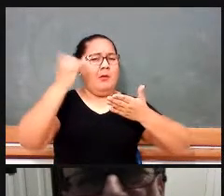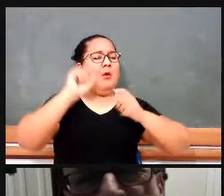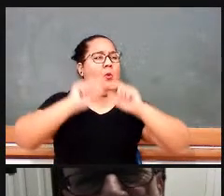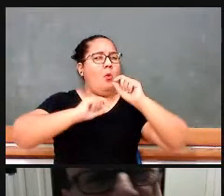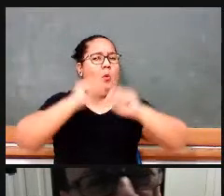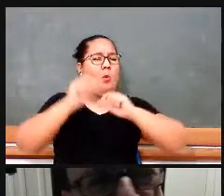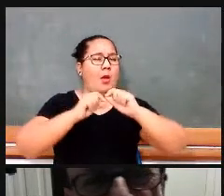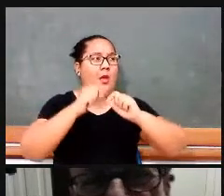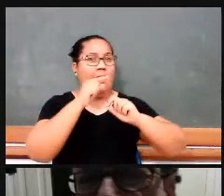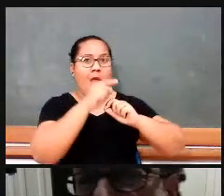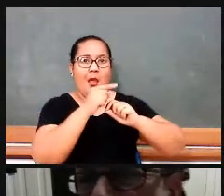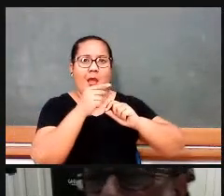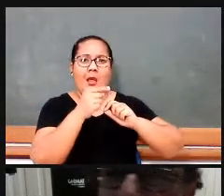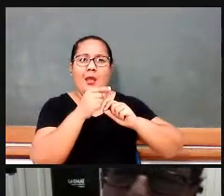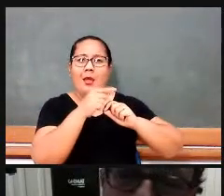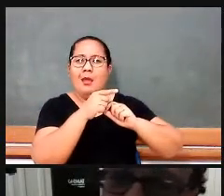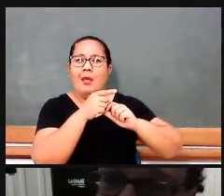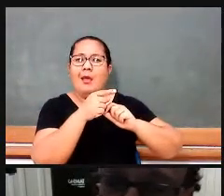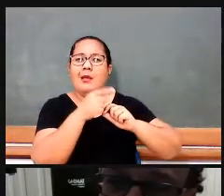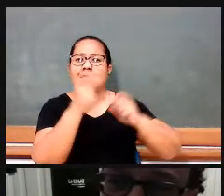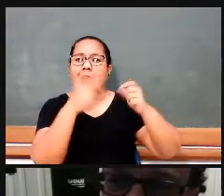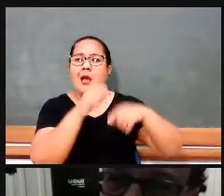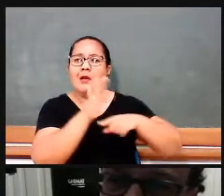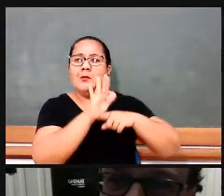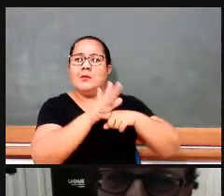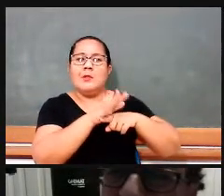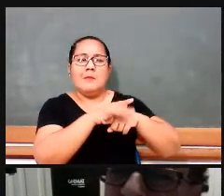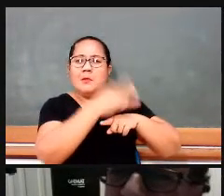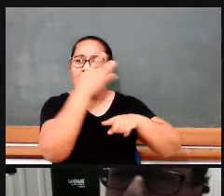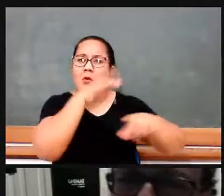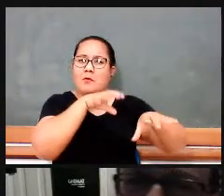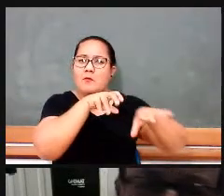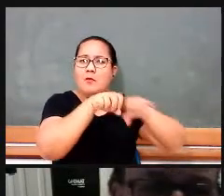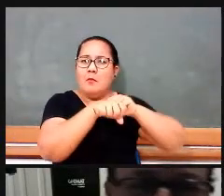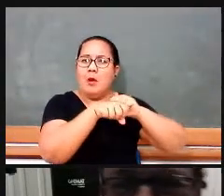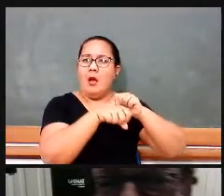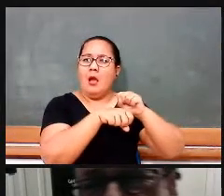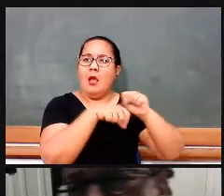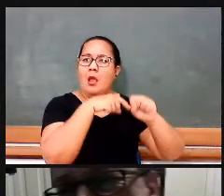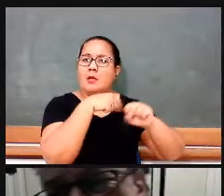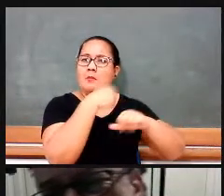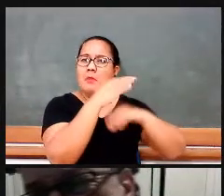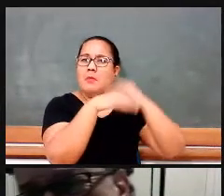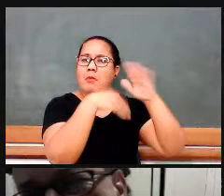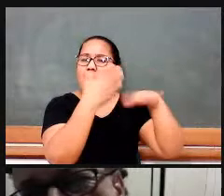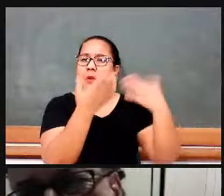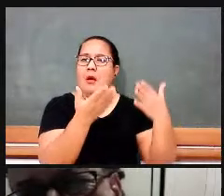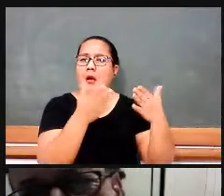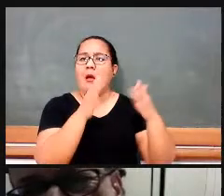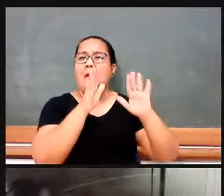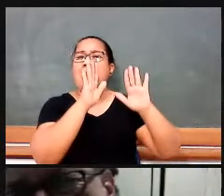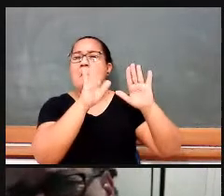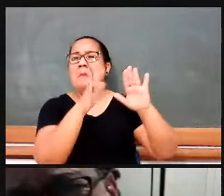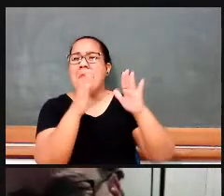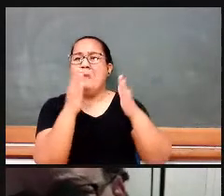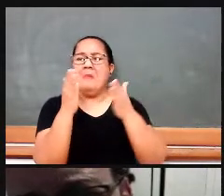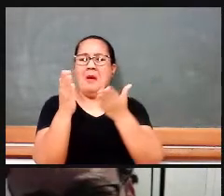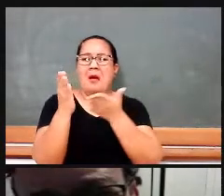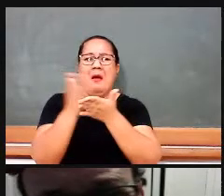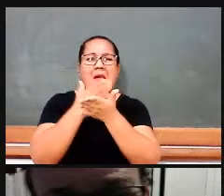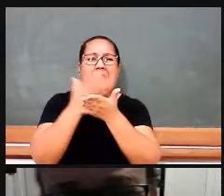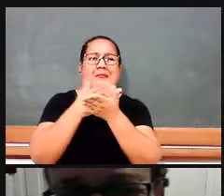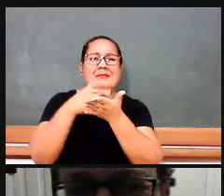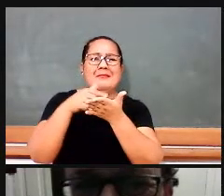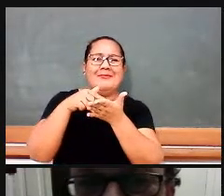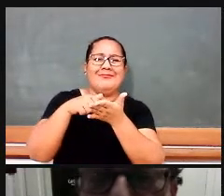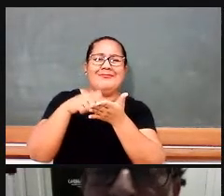dão referência para o ensino e para a formação. Os livros pouco interessam, as determinações